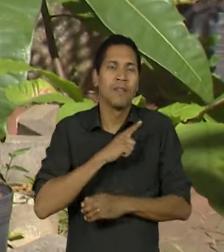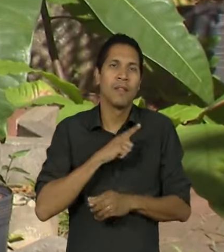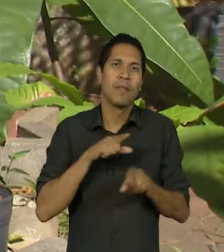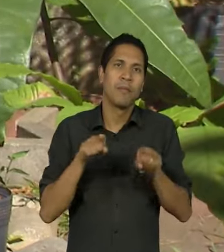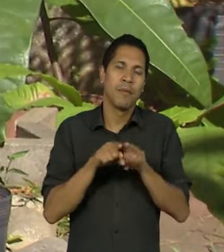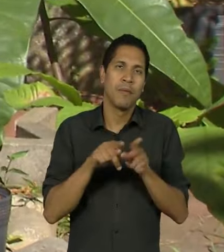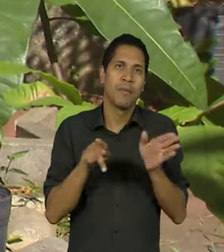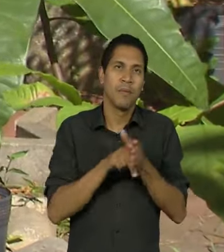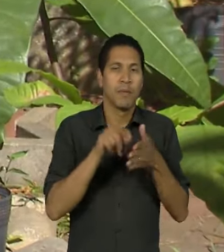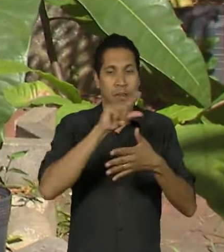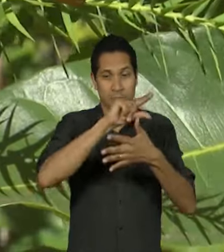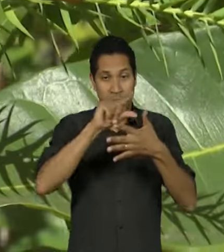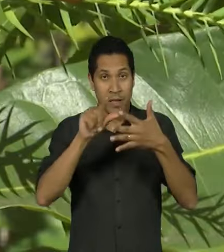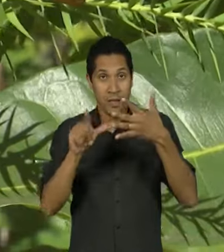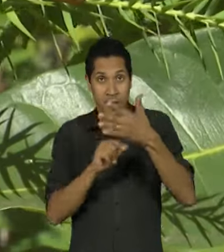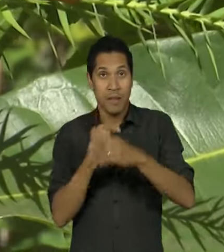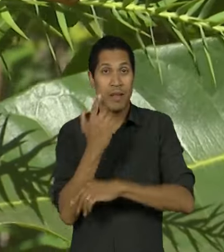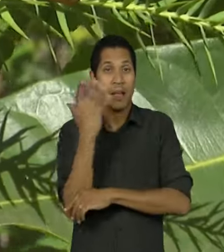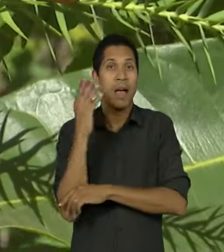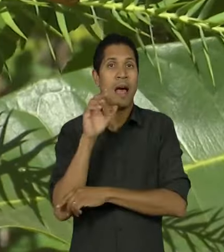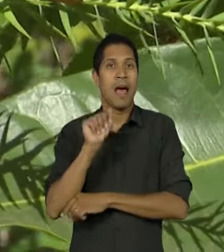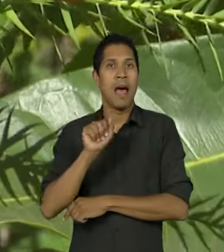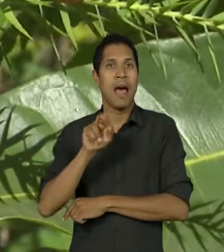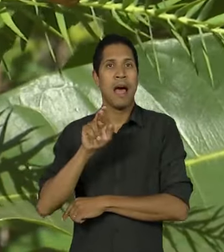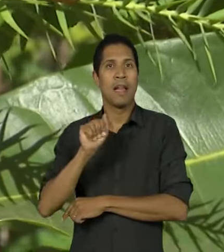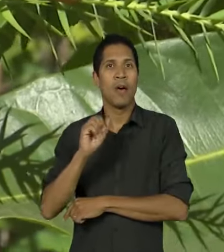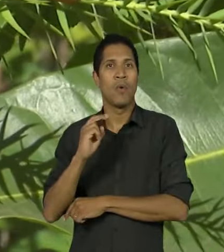Mata Atlântica ameaçada de extinção.